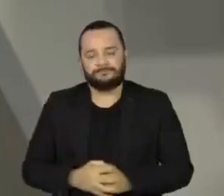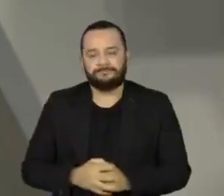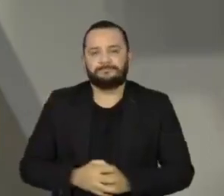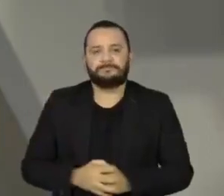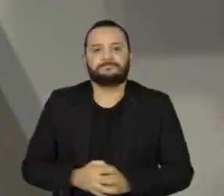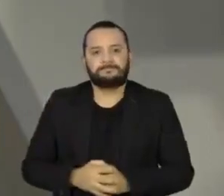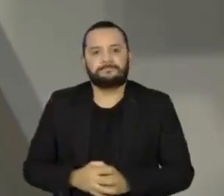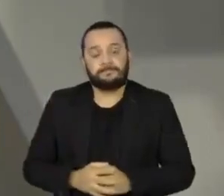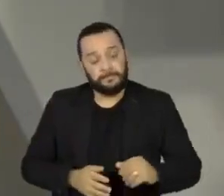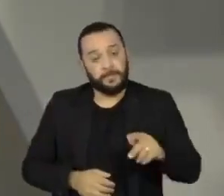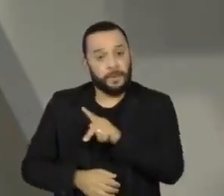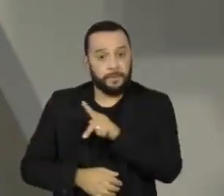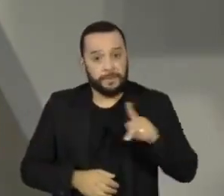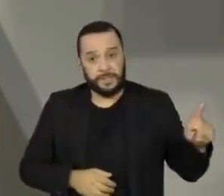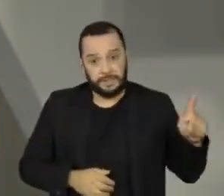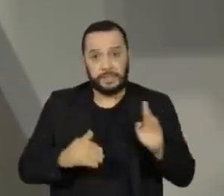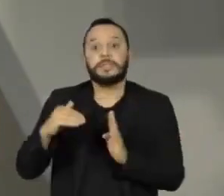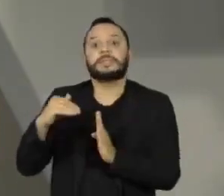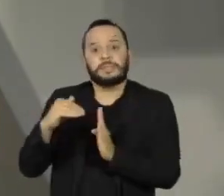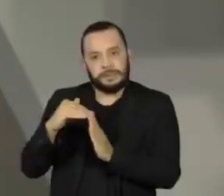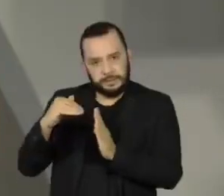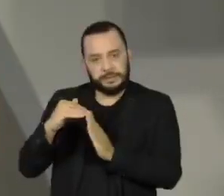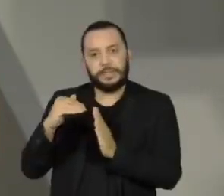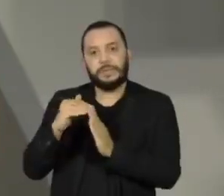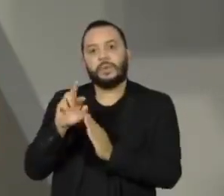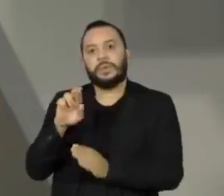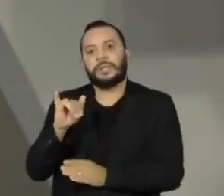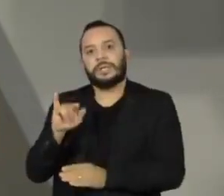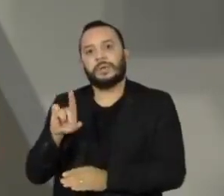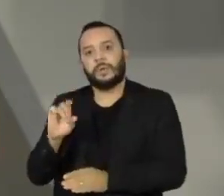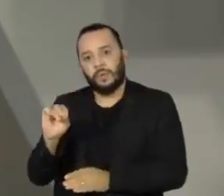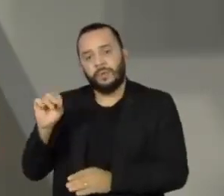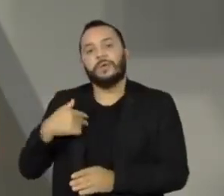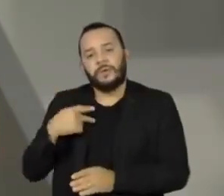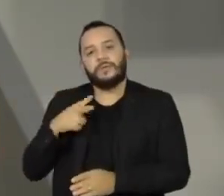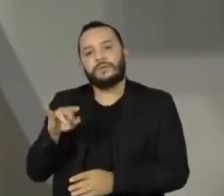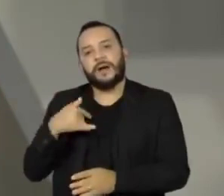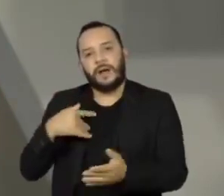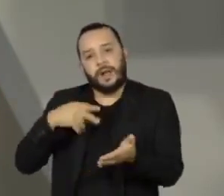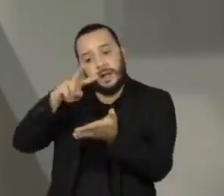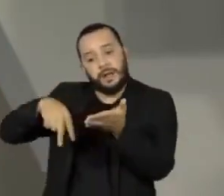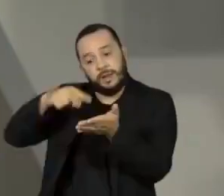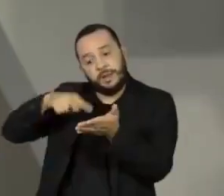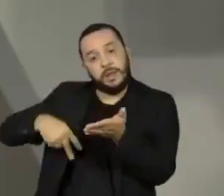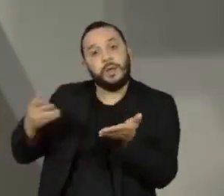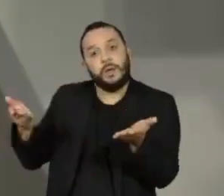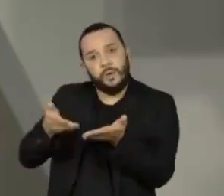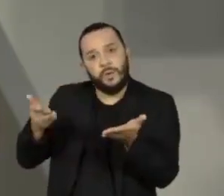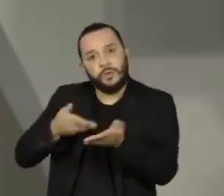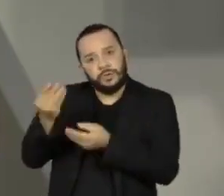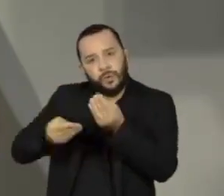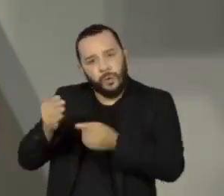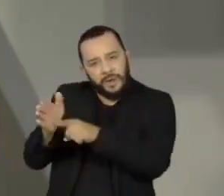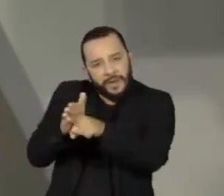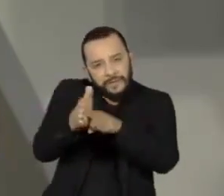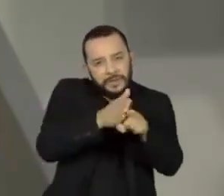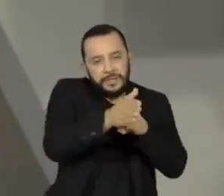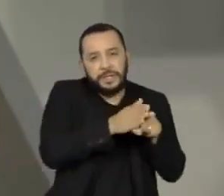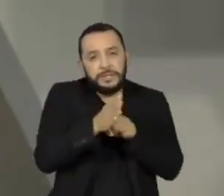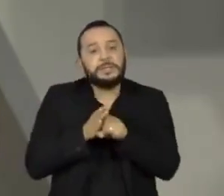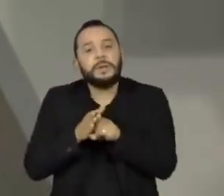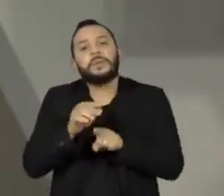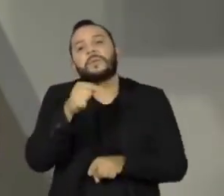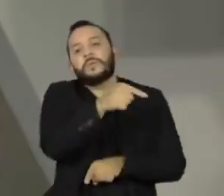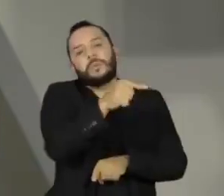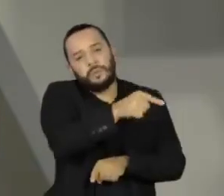O presidente do Senado, Rodrigo Pacheco, deve ler hoje o requerimento que abre a Comissão Parlamentar de Inquérito que vai investigar a atuação do